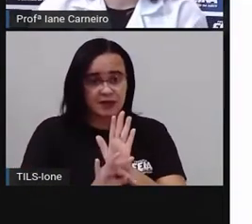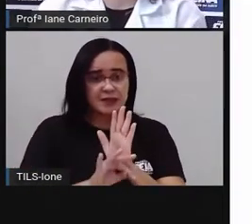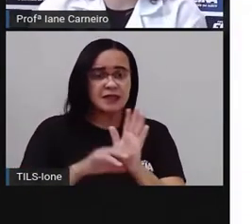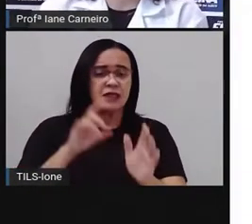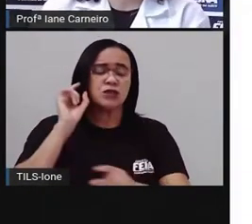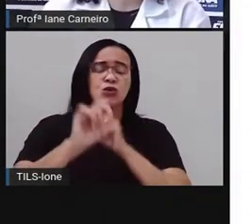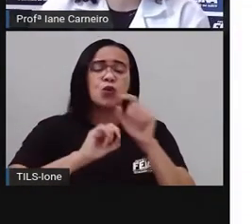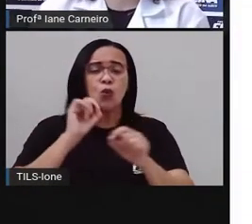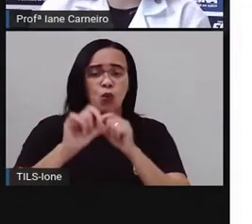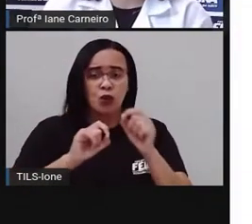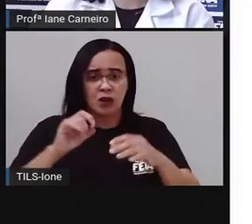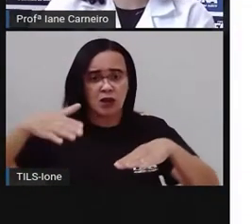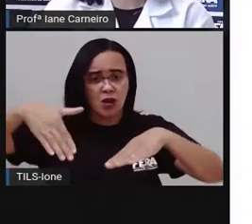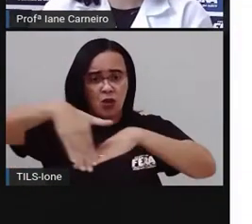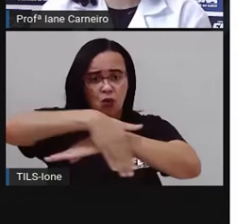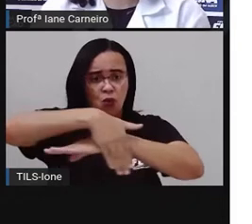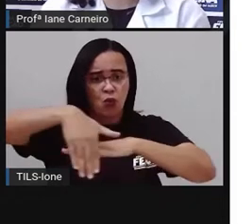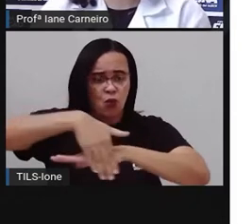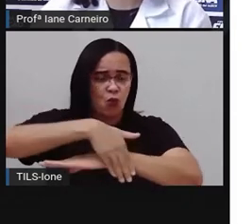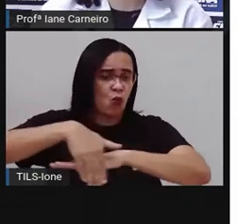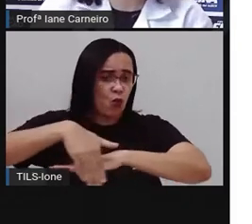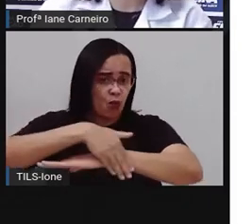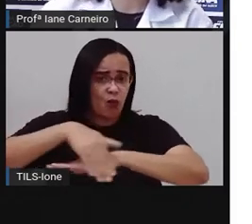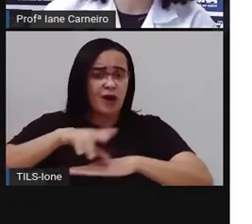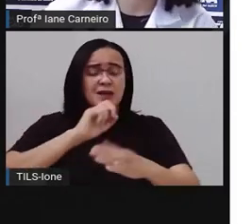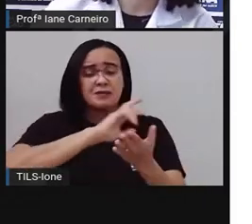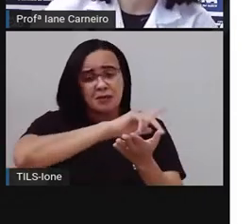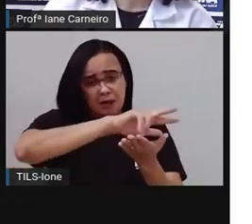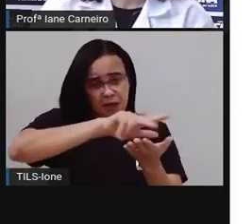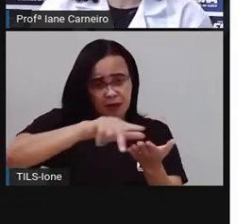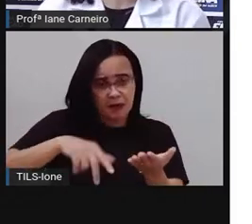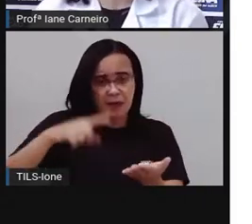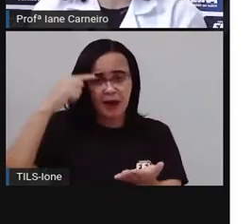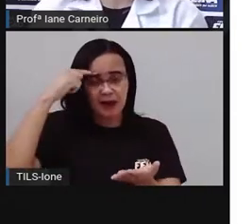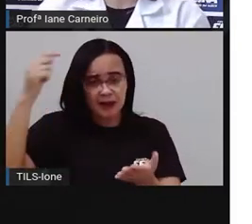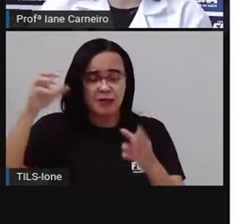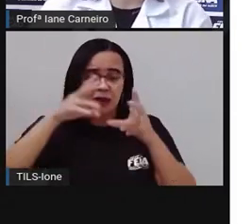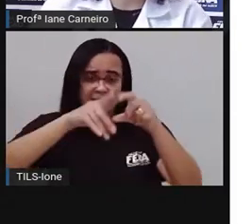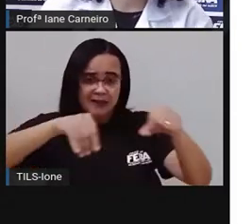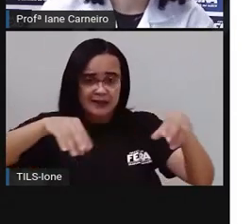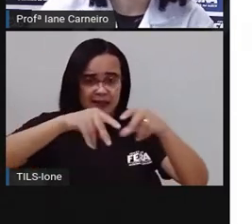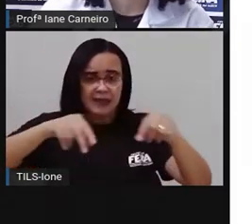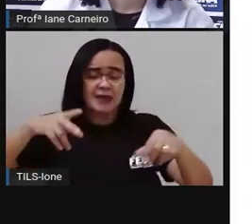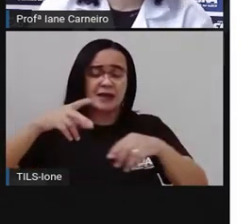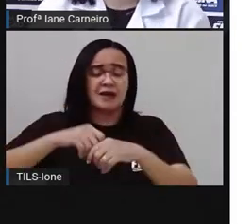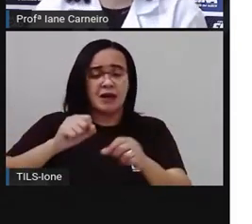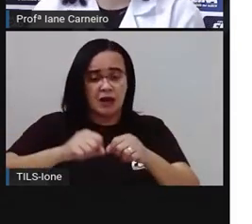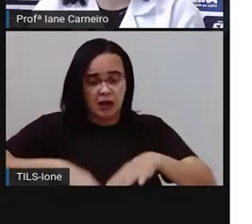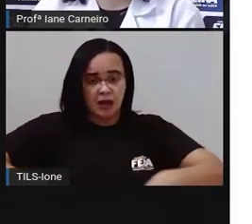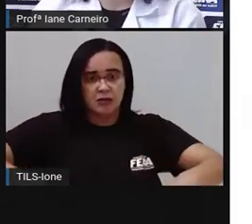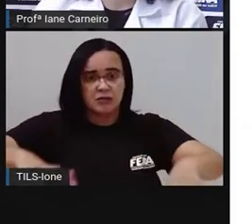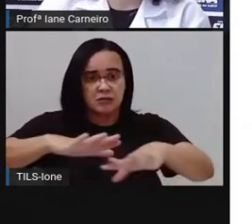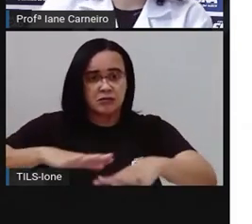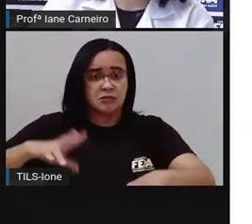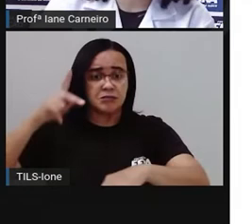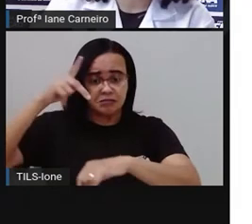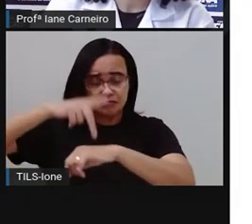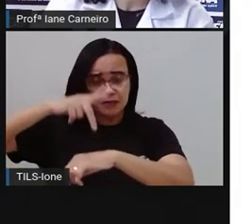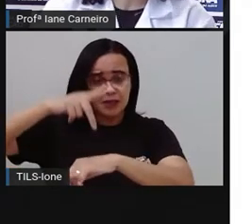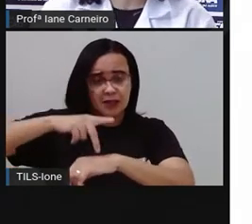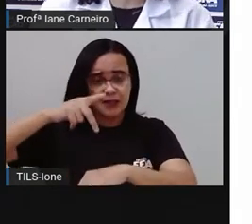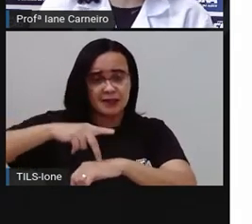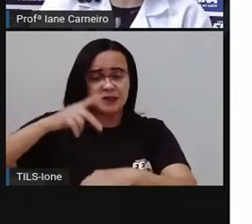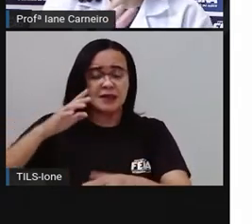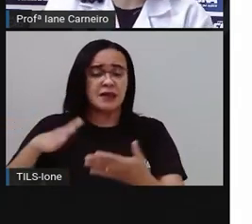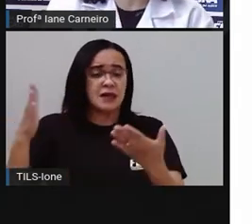que tem rua que o chão é de terra. Tem rua que o chão é de pedra. Tem rua que é asfaltada.